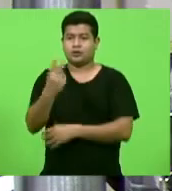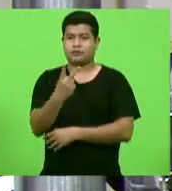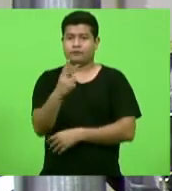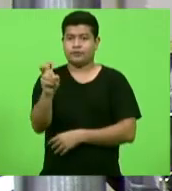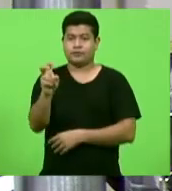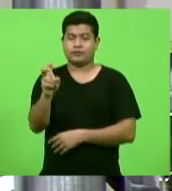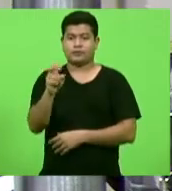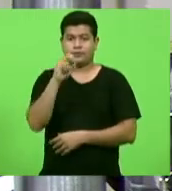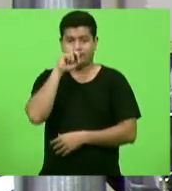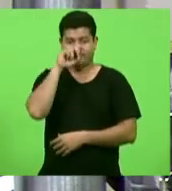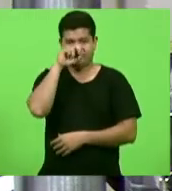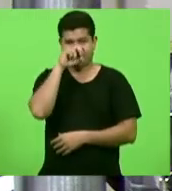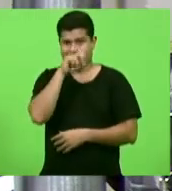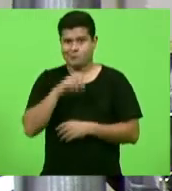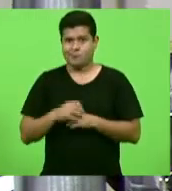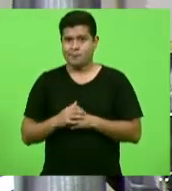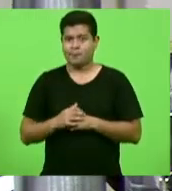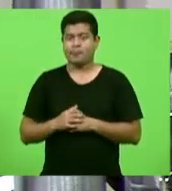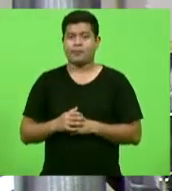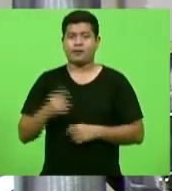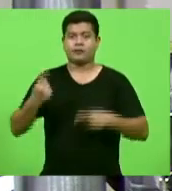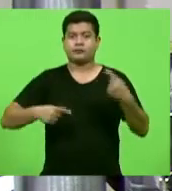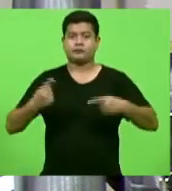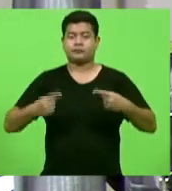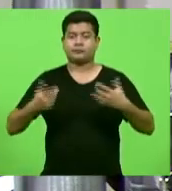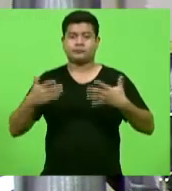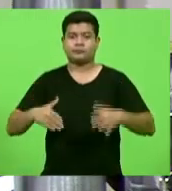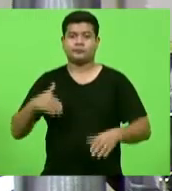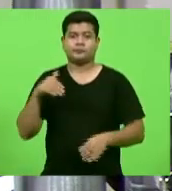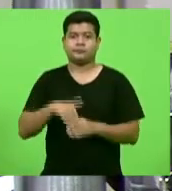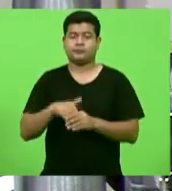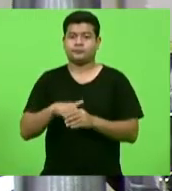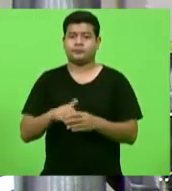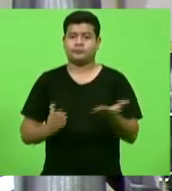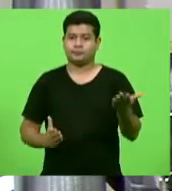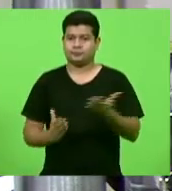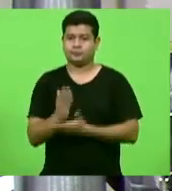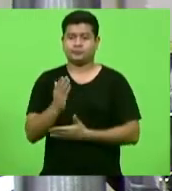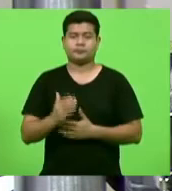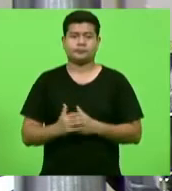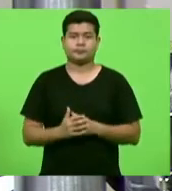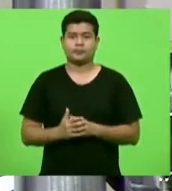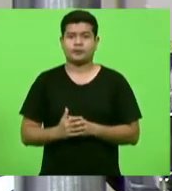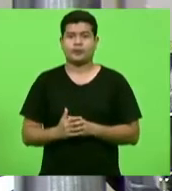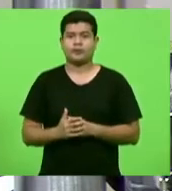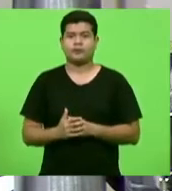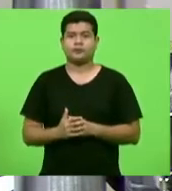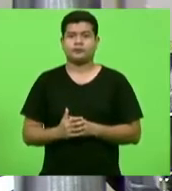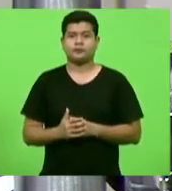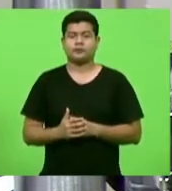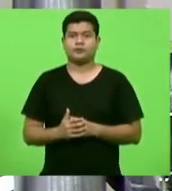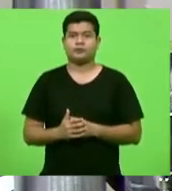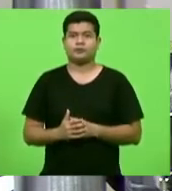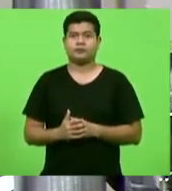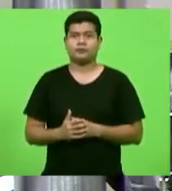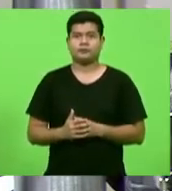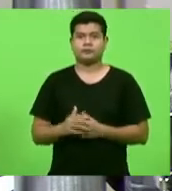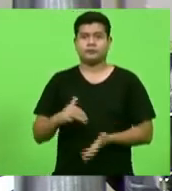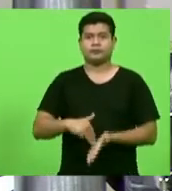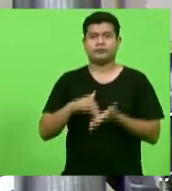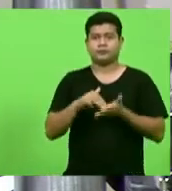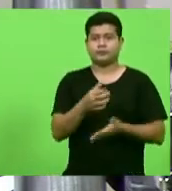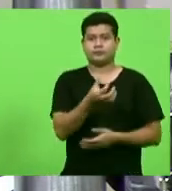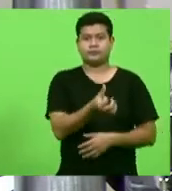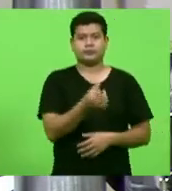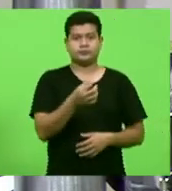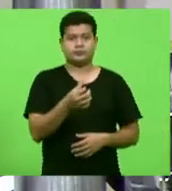Em discussão? Não havendo quem queira discutir, em votação? Aprovado. Deputado Felipe... Moção número